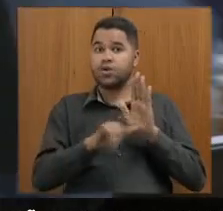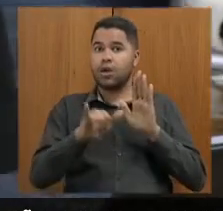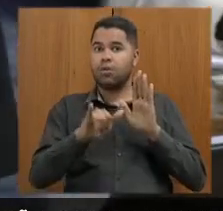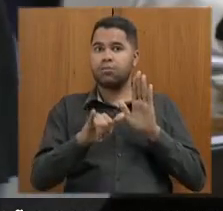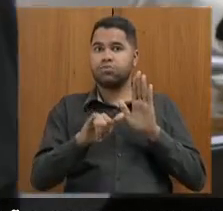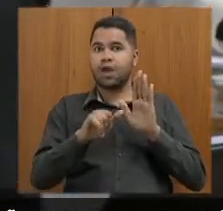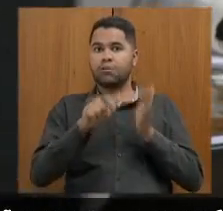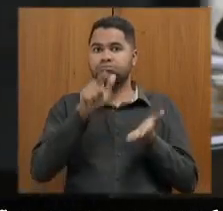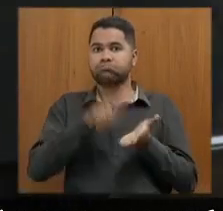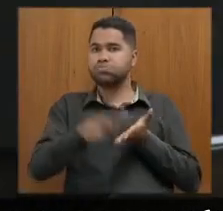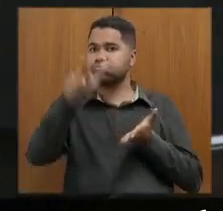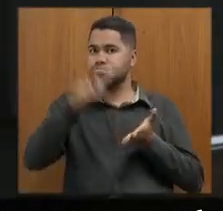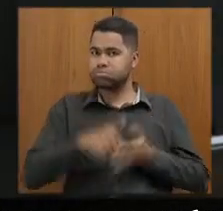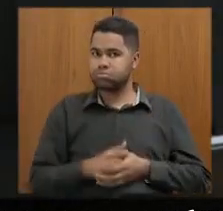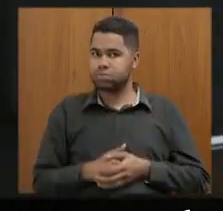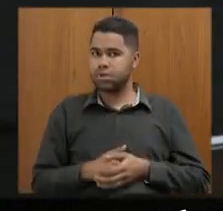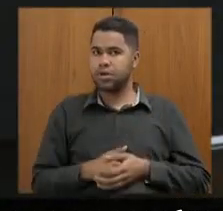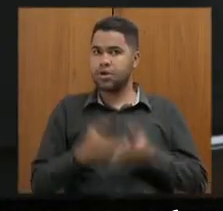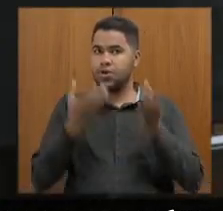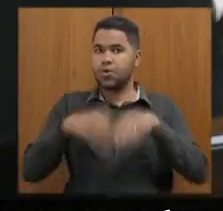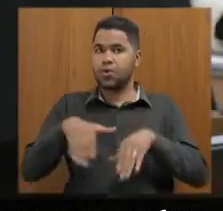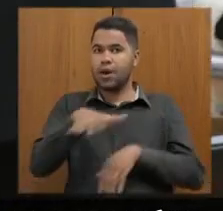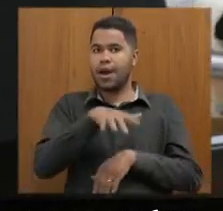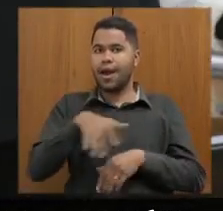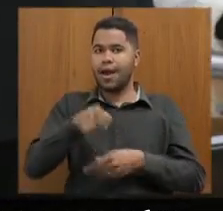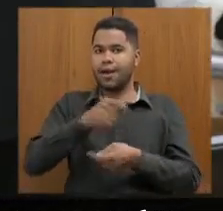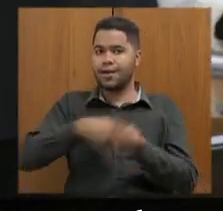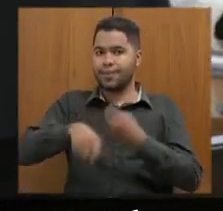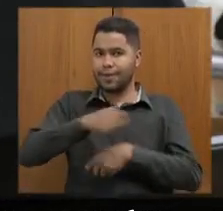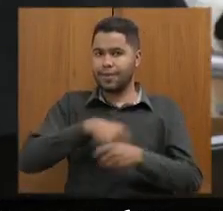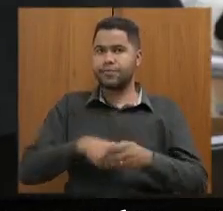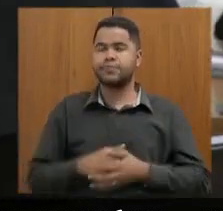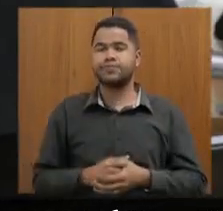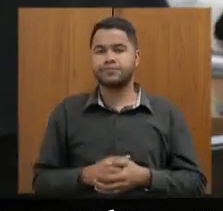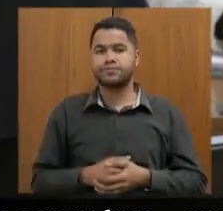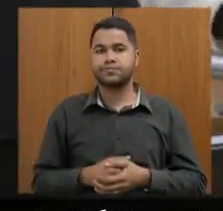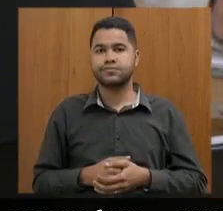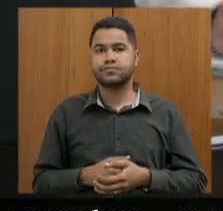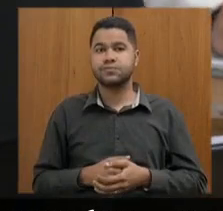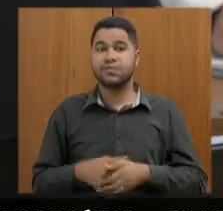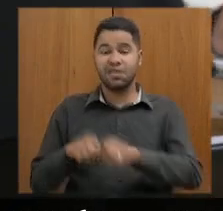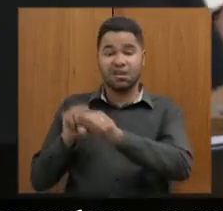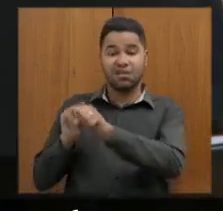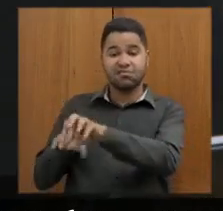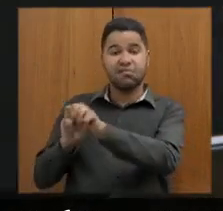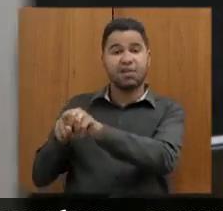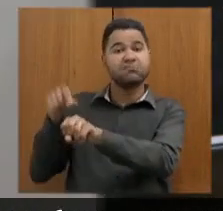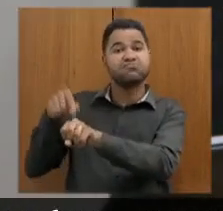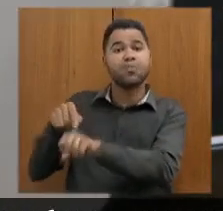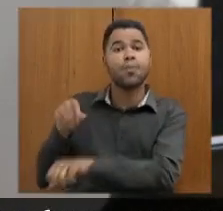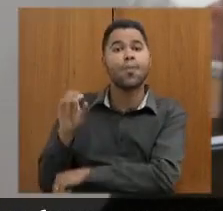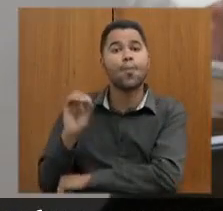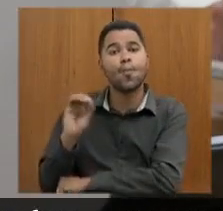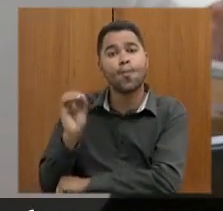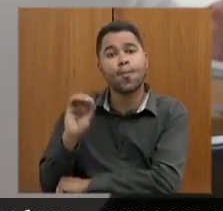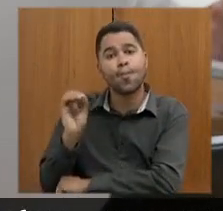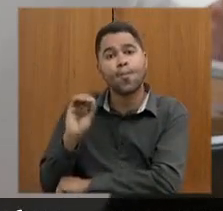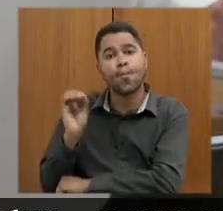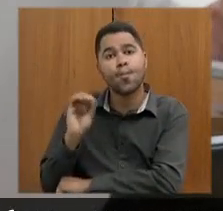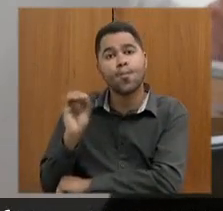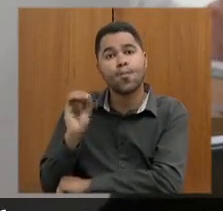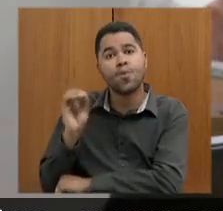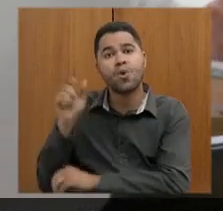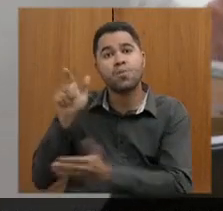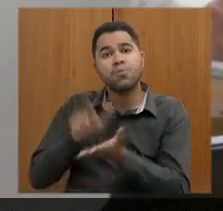publicado no concurso na área da Fazenda. E da educação nós não temos nenhuma previsão de